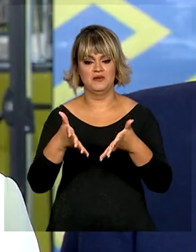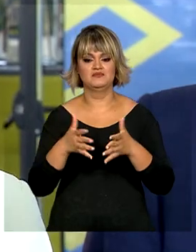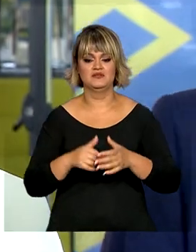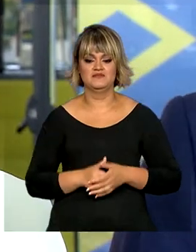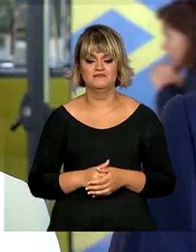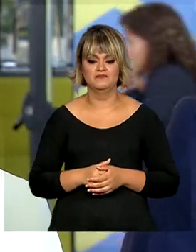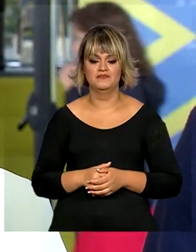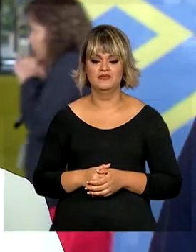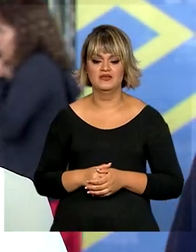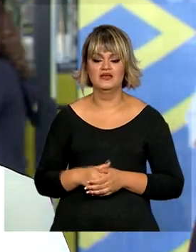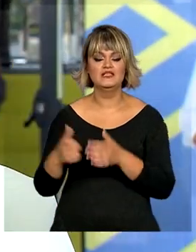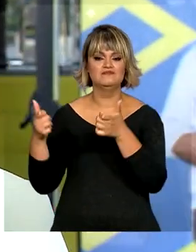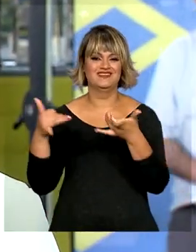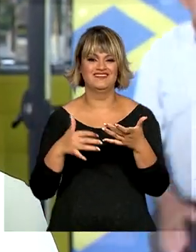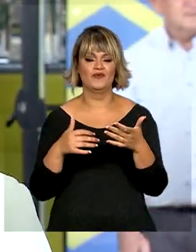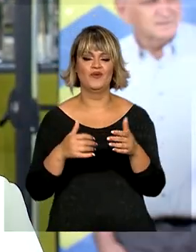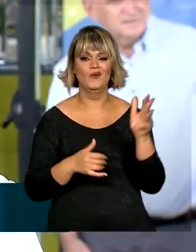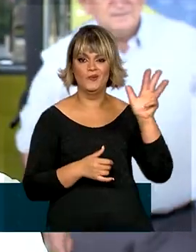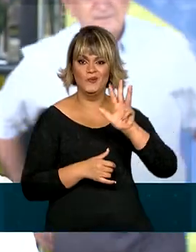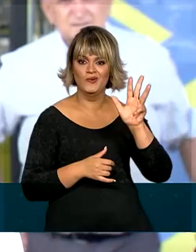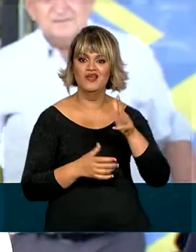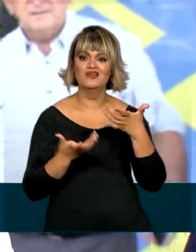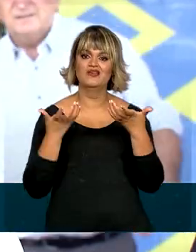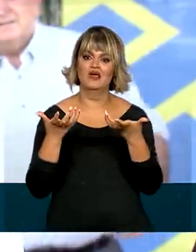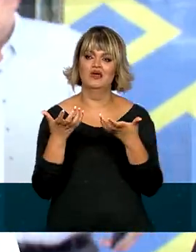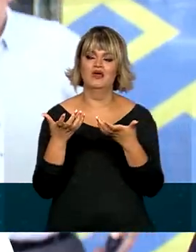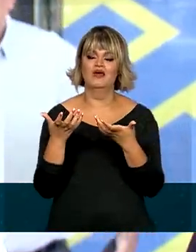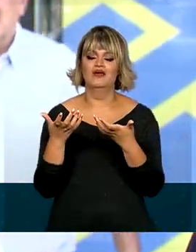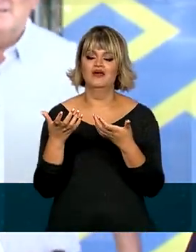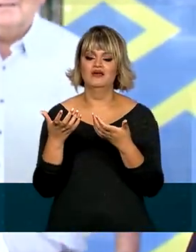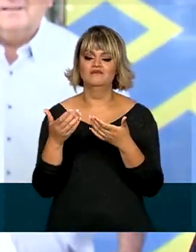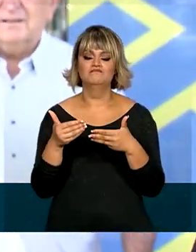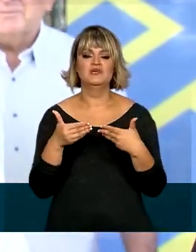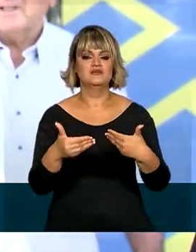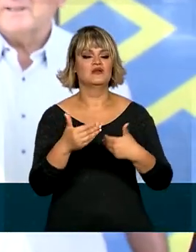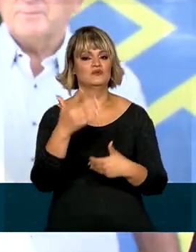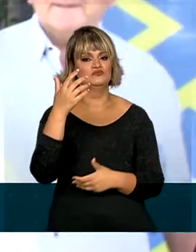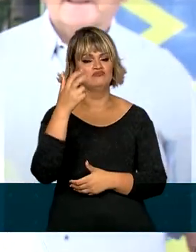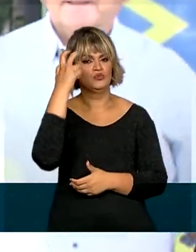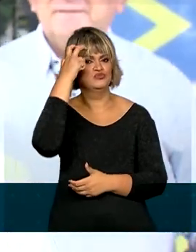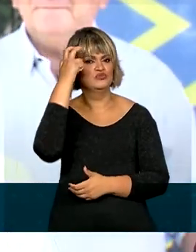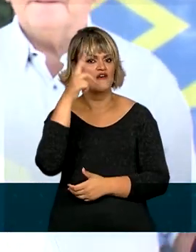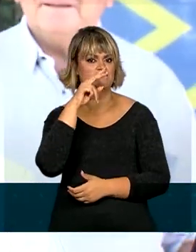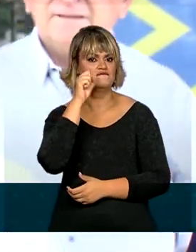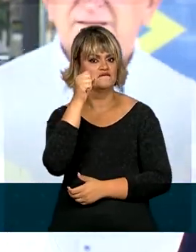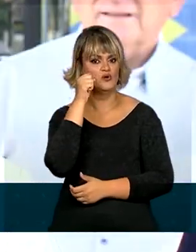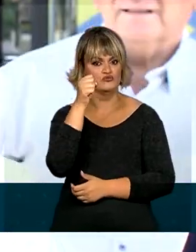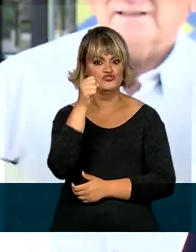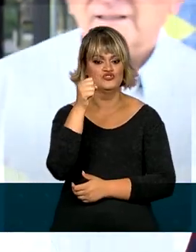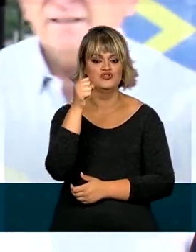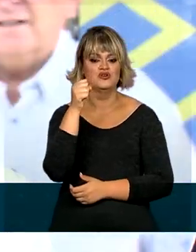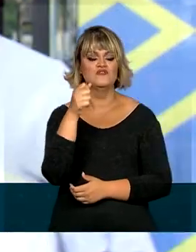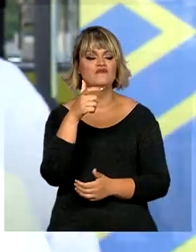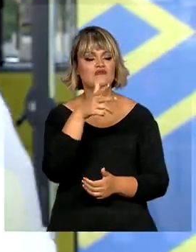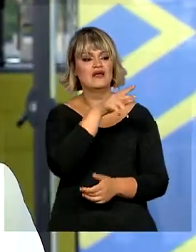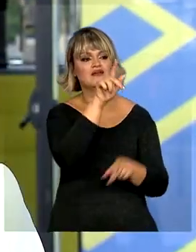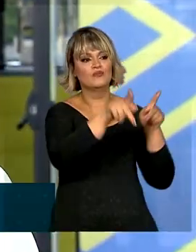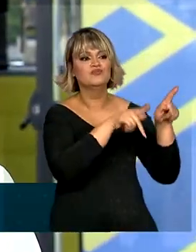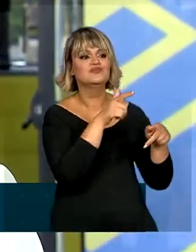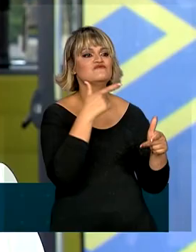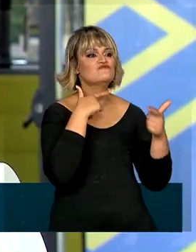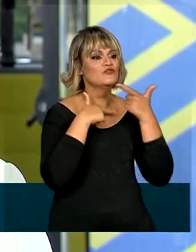Ele está querendo fazer um ministério da cultura forte para atender aos anseios